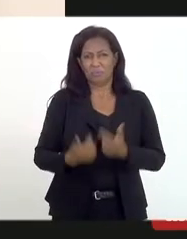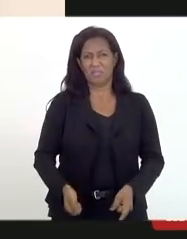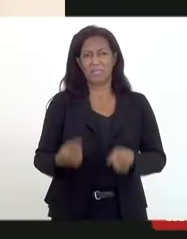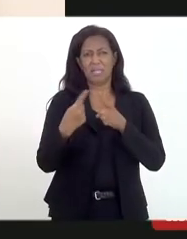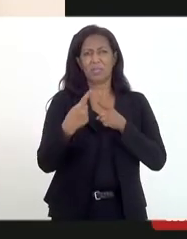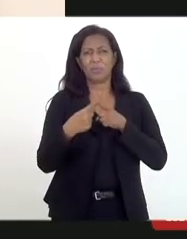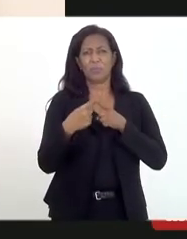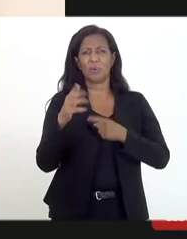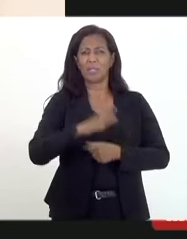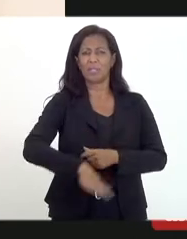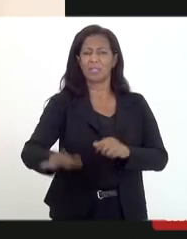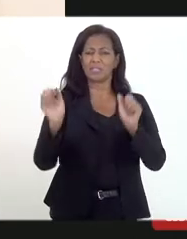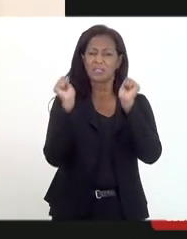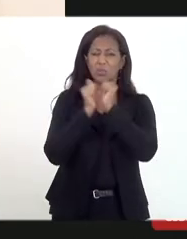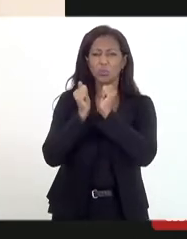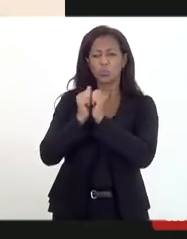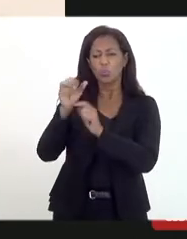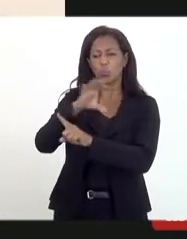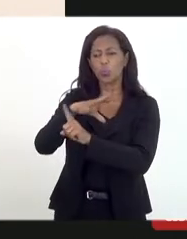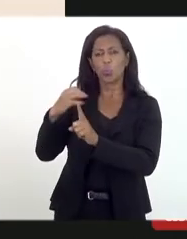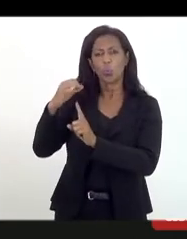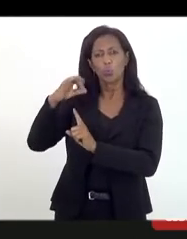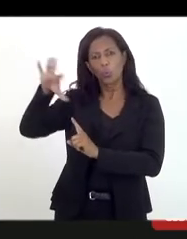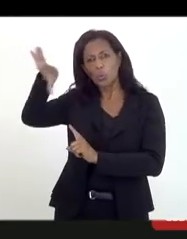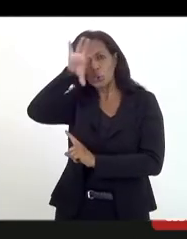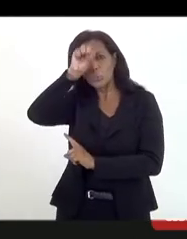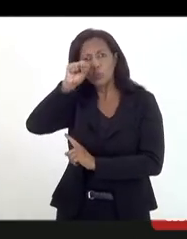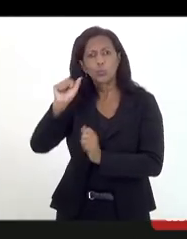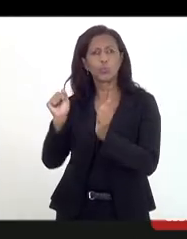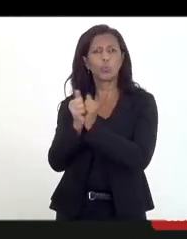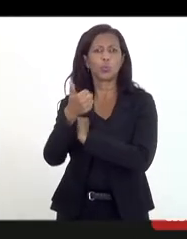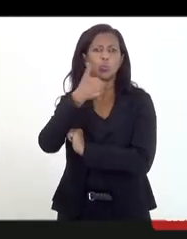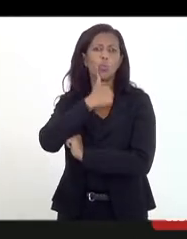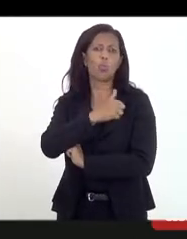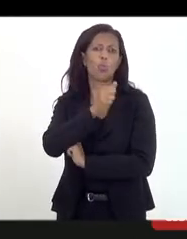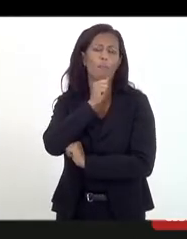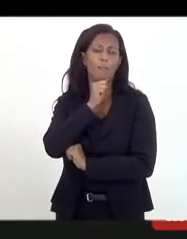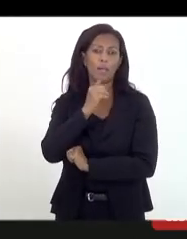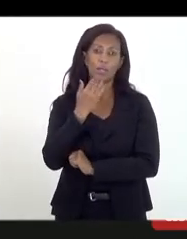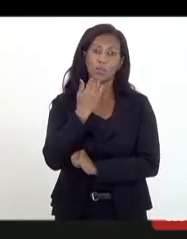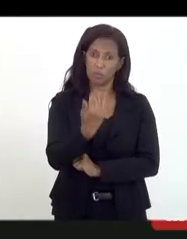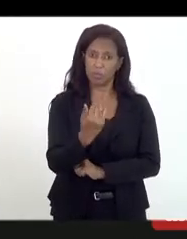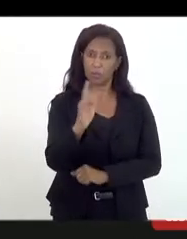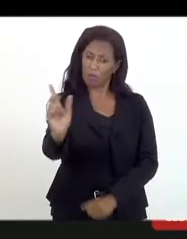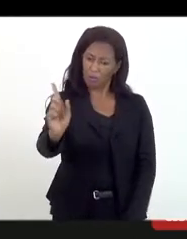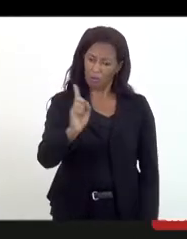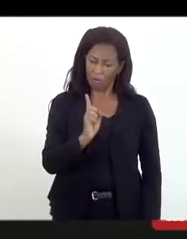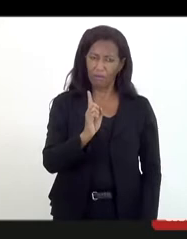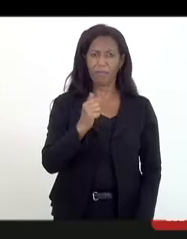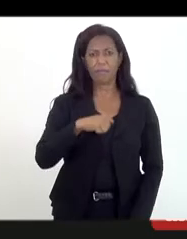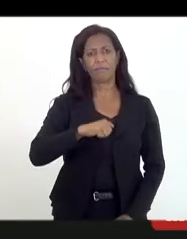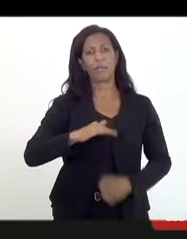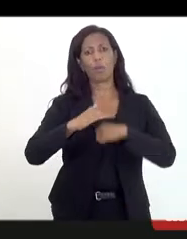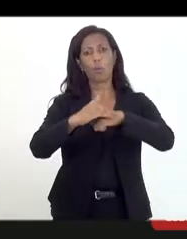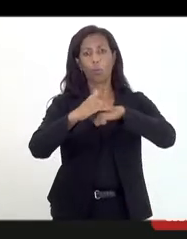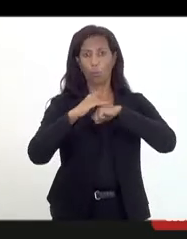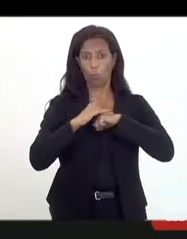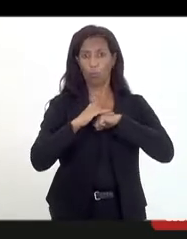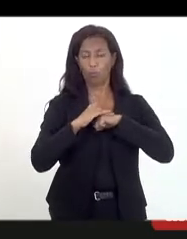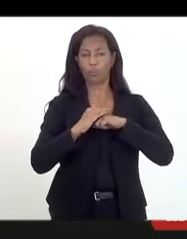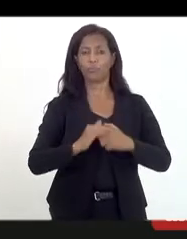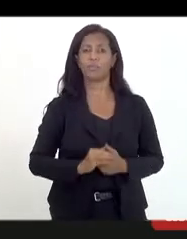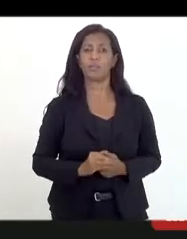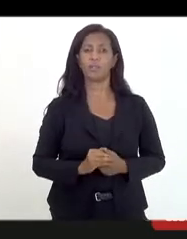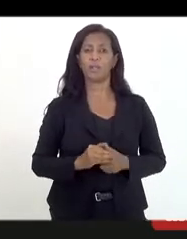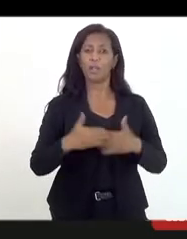ao culto religioso da mãe. E aí a gente pediu que ele viesse à delegacia para prestar as declarações e tudo mais.